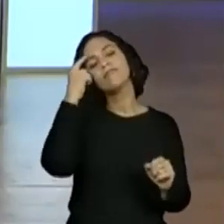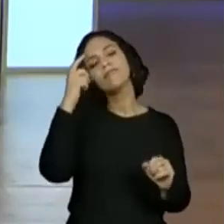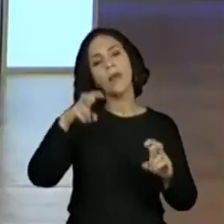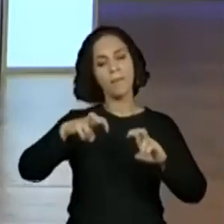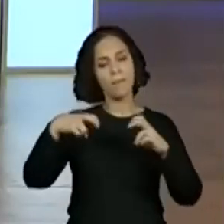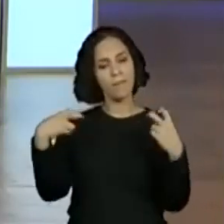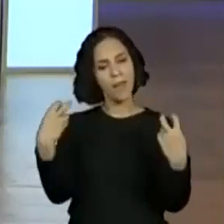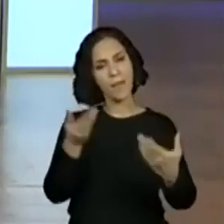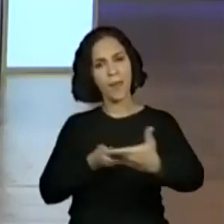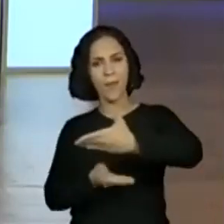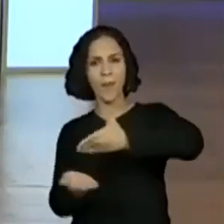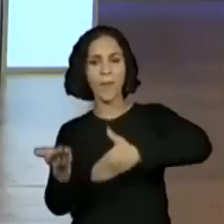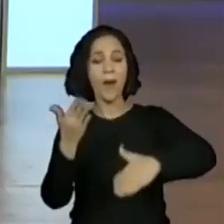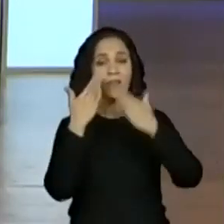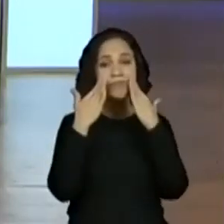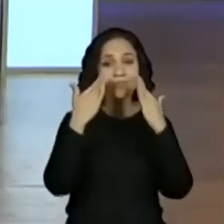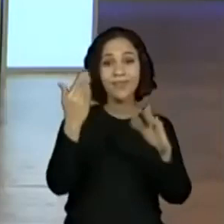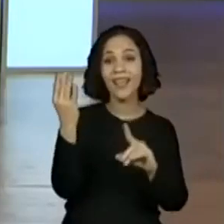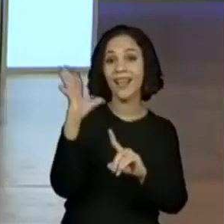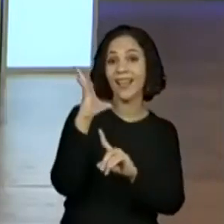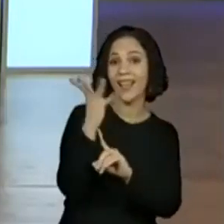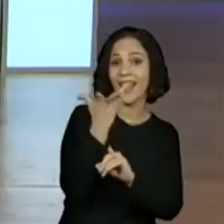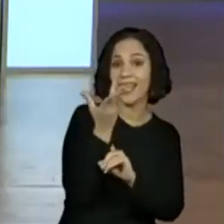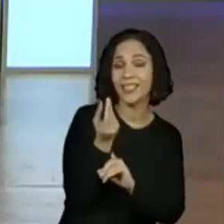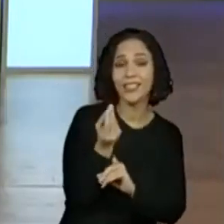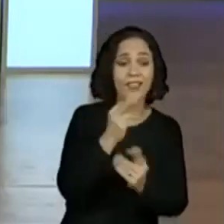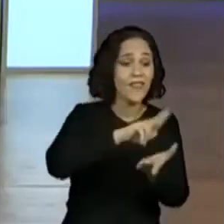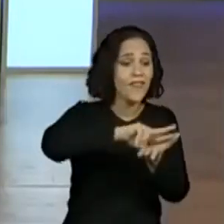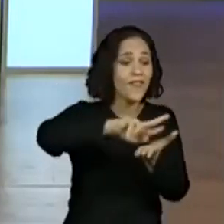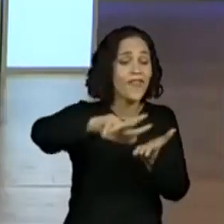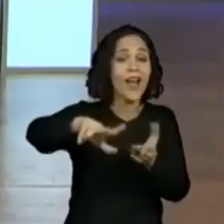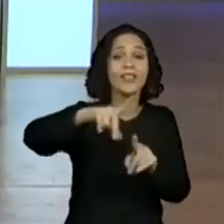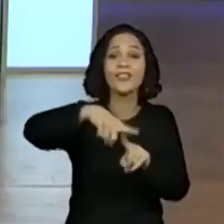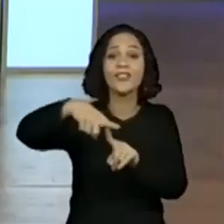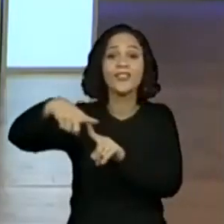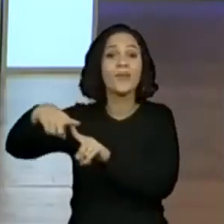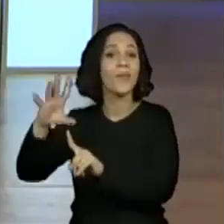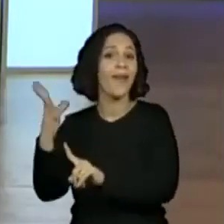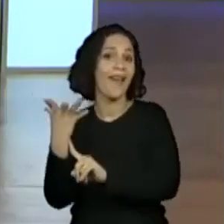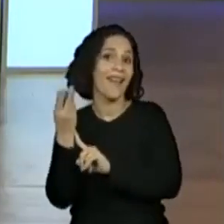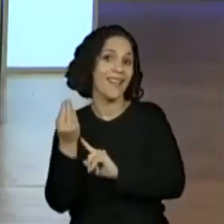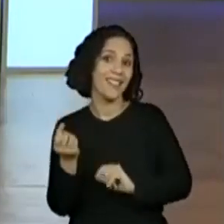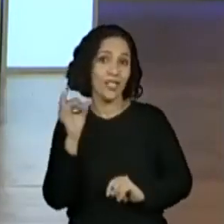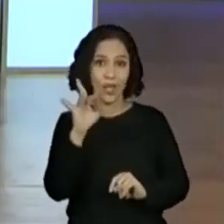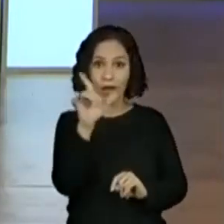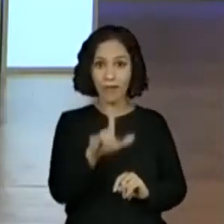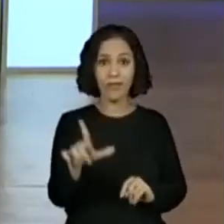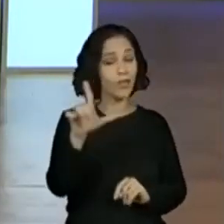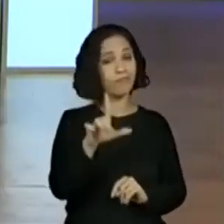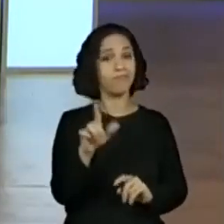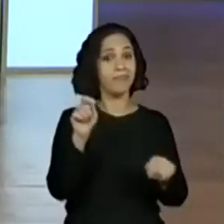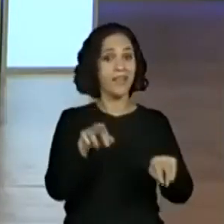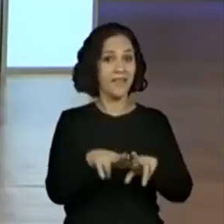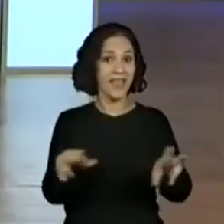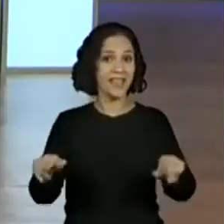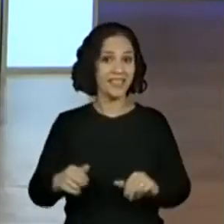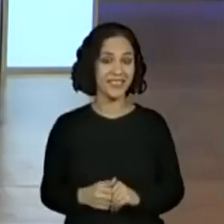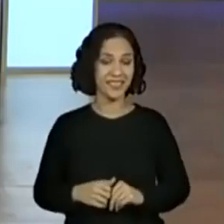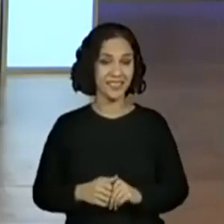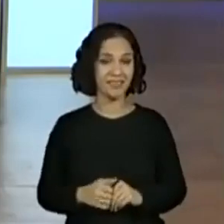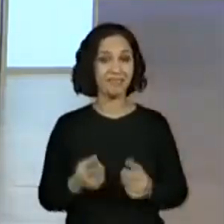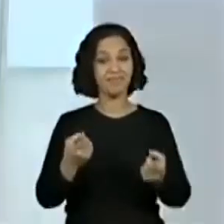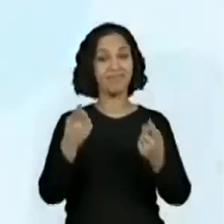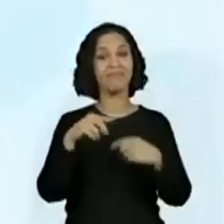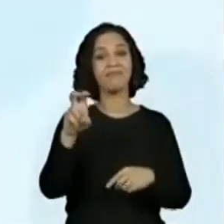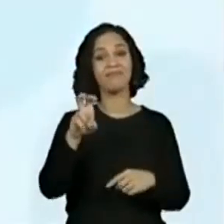de expressão artística com vários gêneros artísticos diferentes, não só à literatura. Número